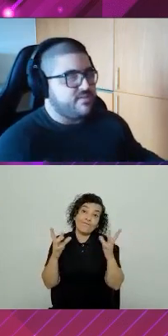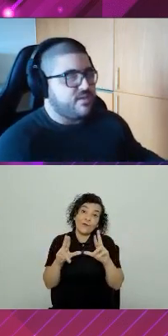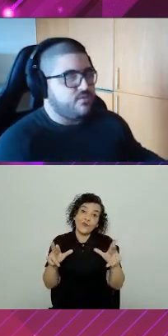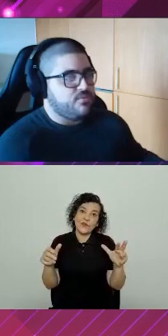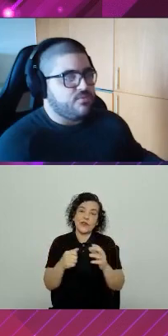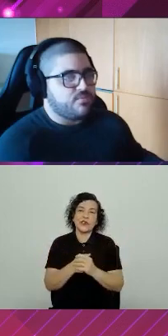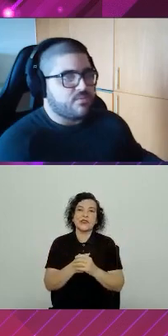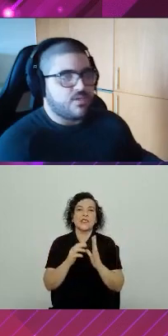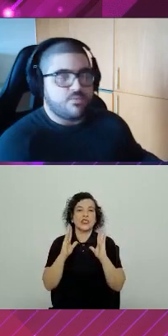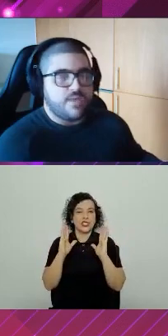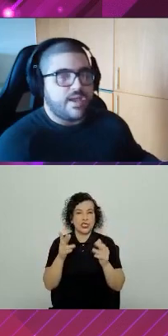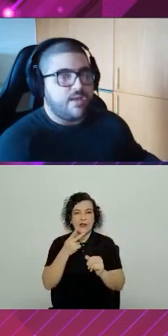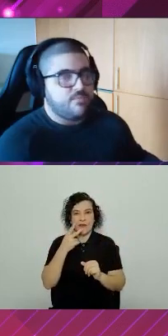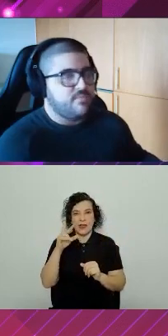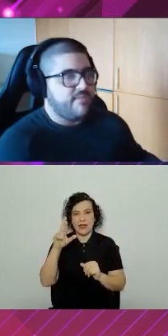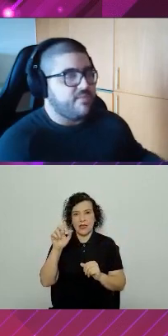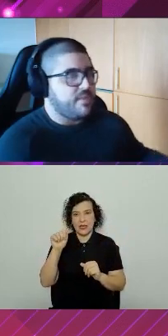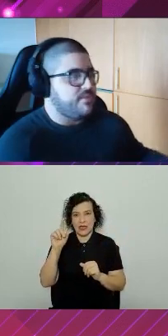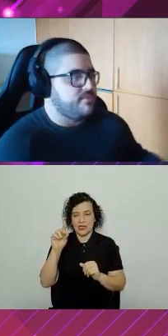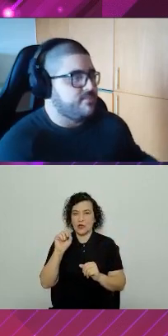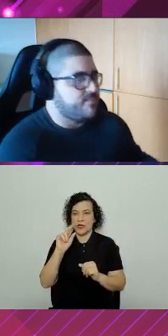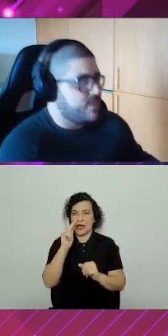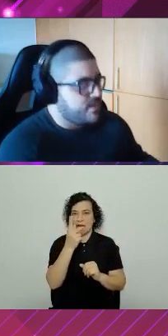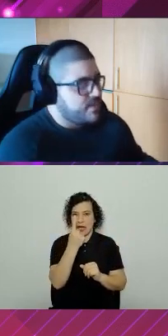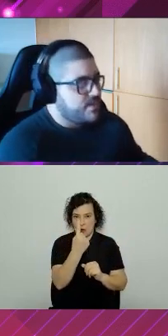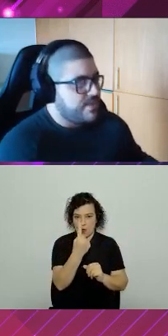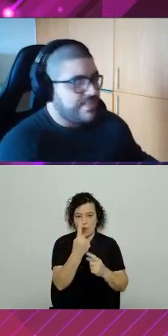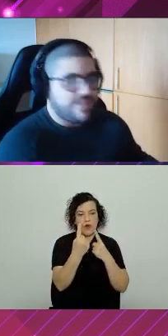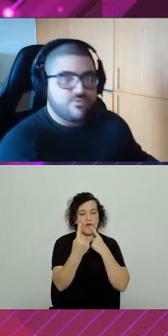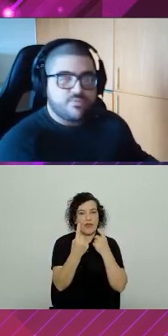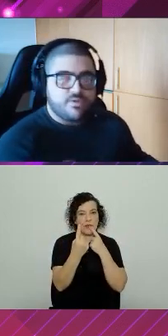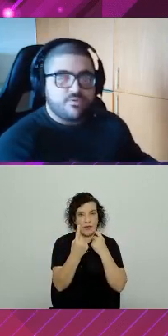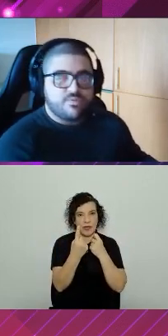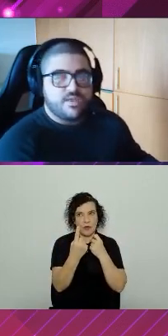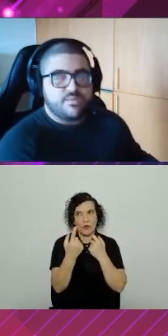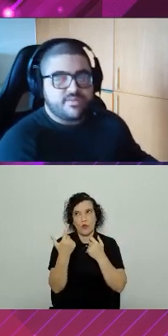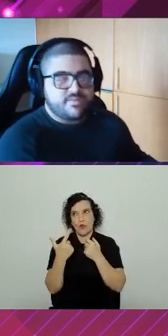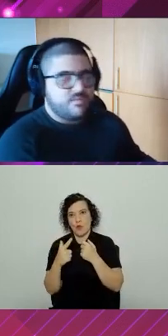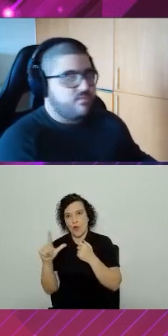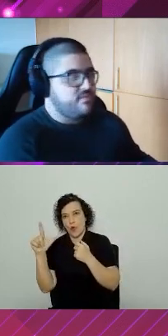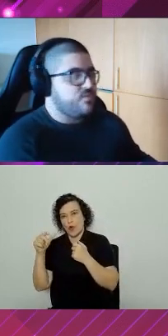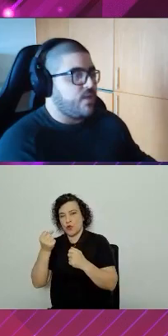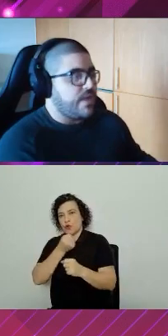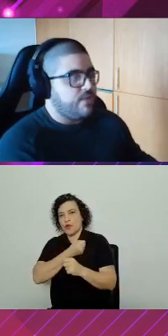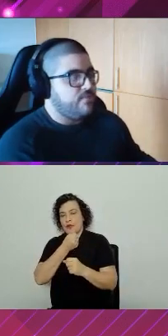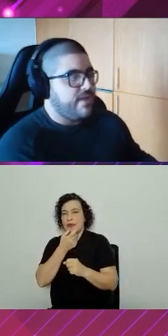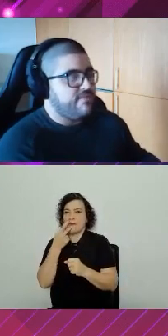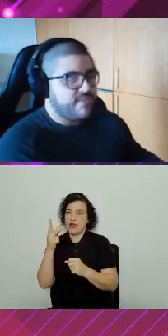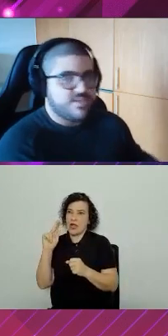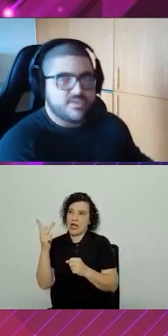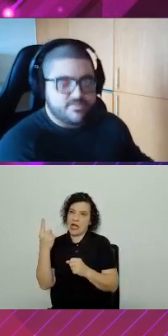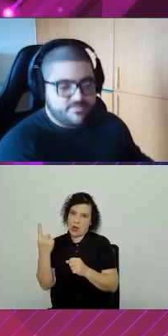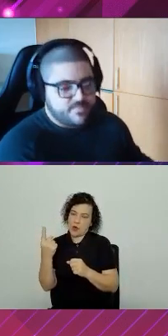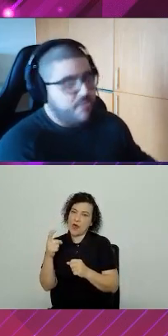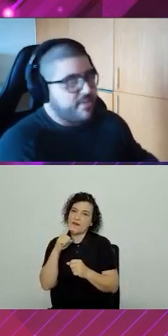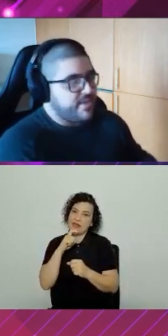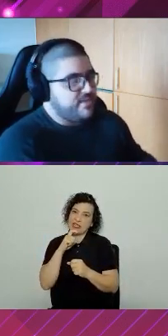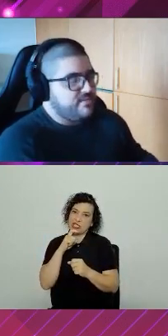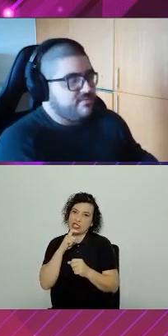header eu disse que um H1 é vermelho. E lá no meu numbers eu disse que o H1 é verde.